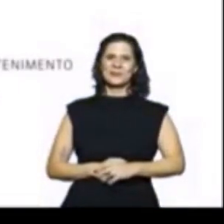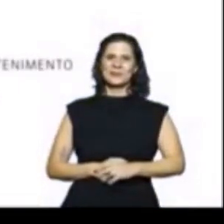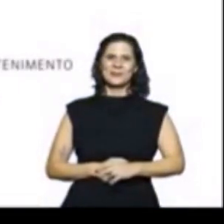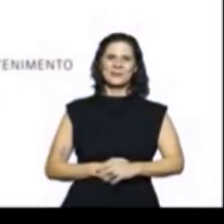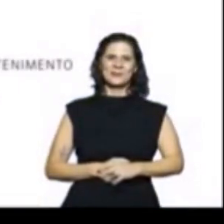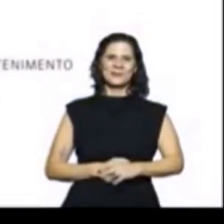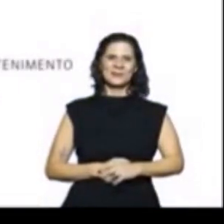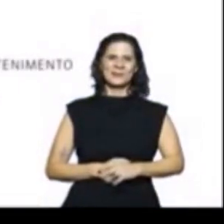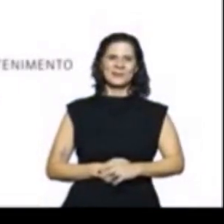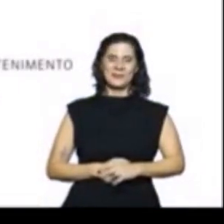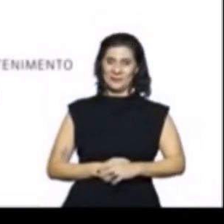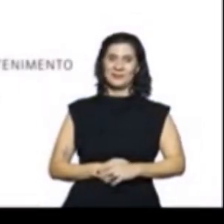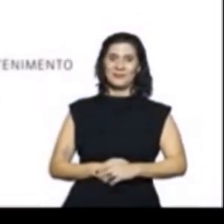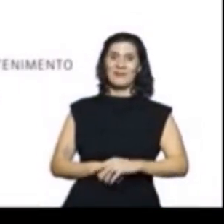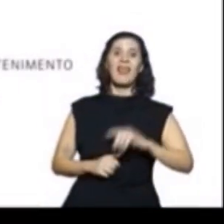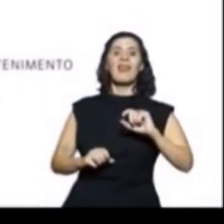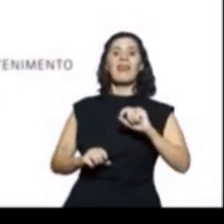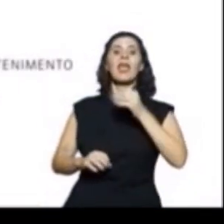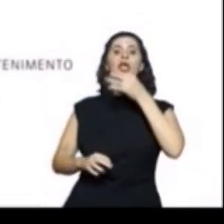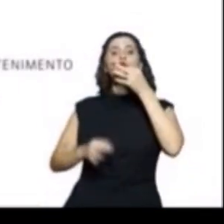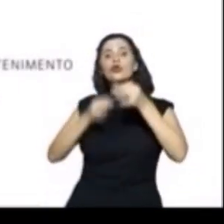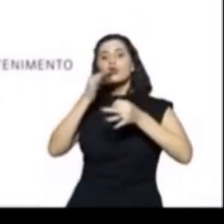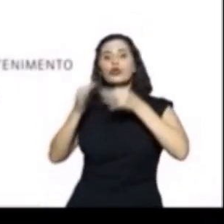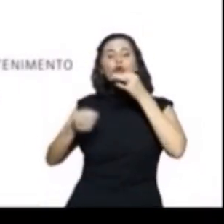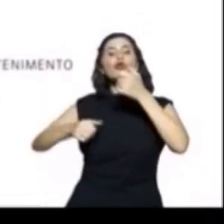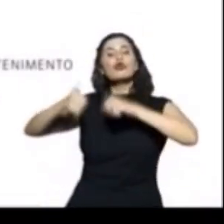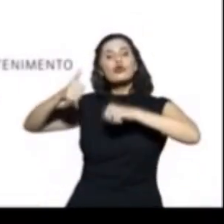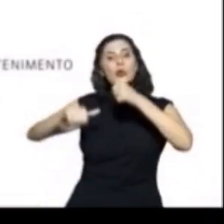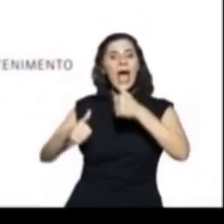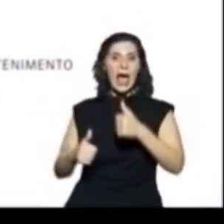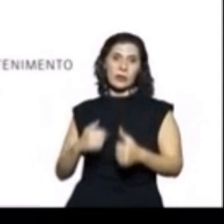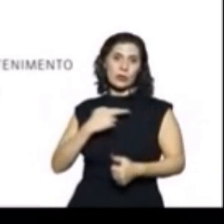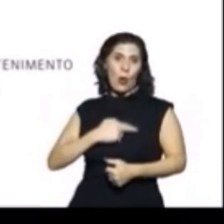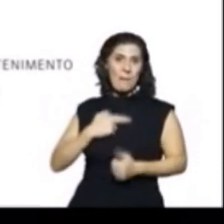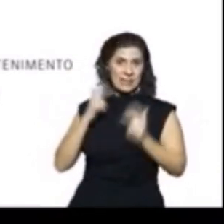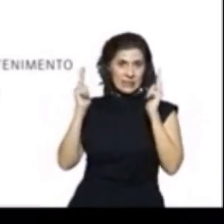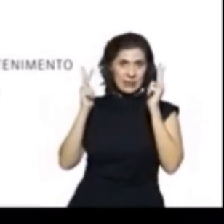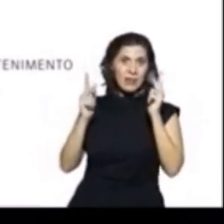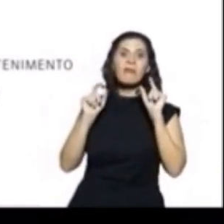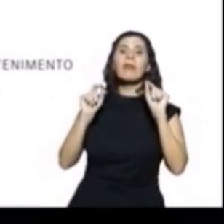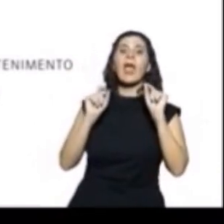Os jurados de romance de entretenimento são